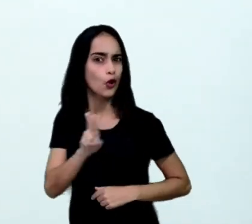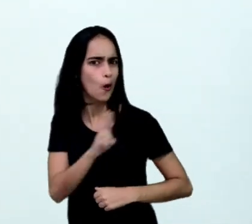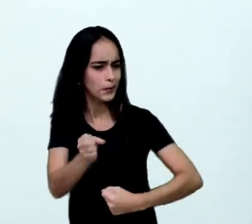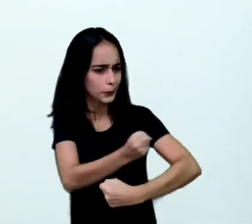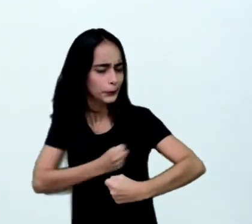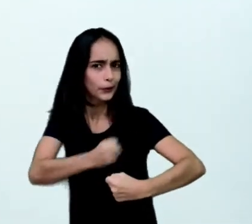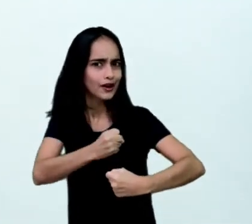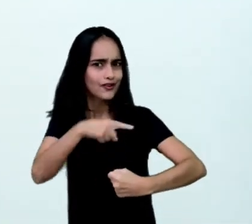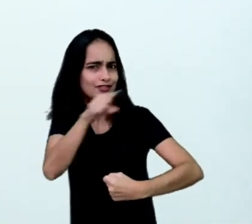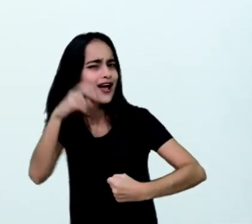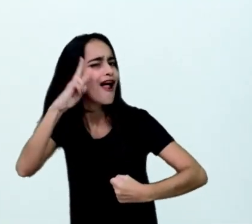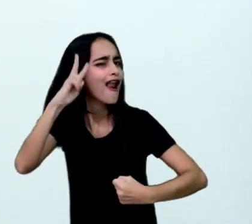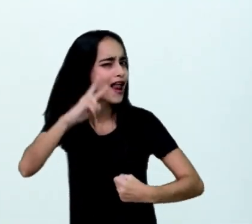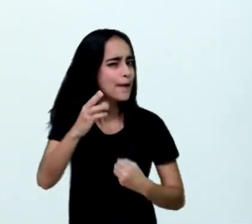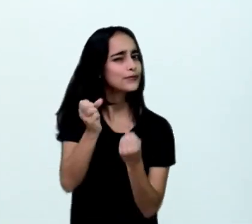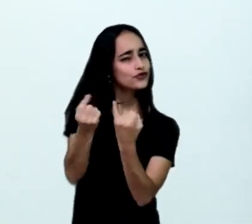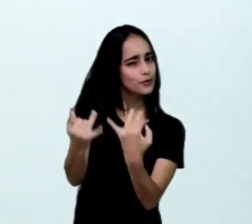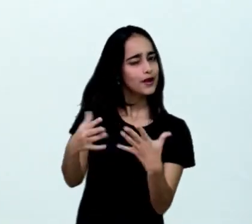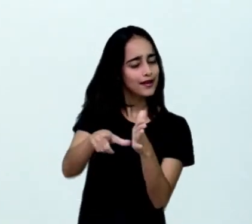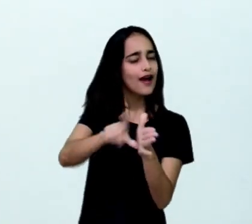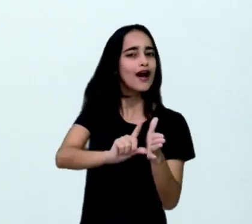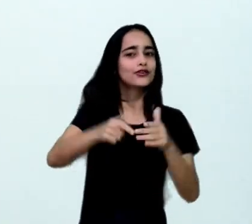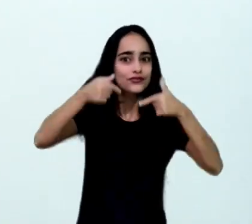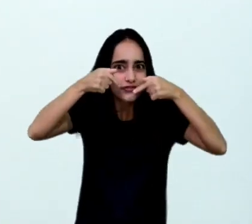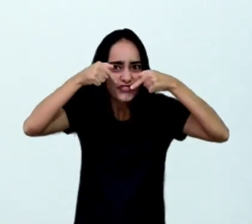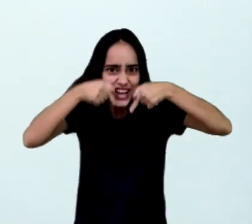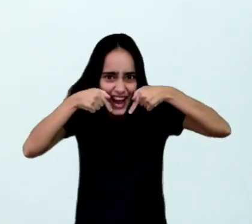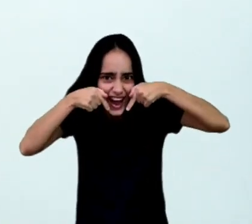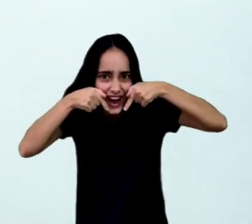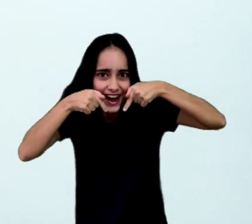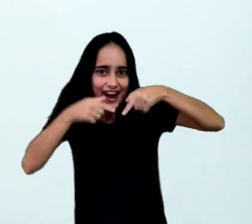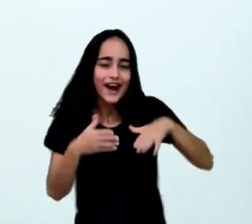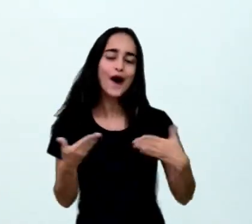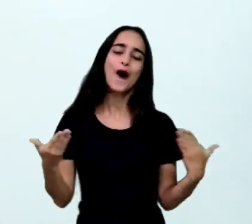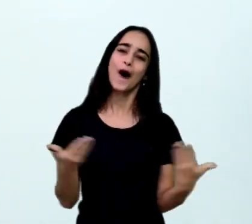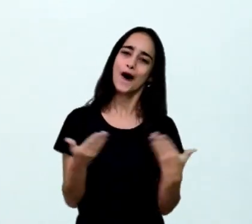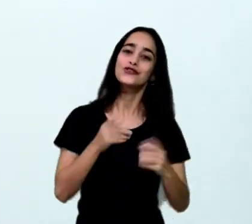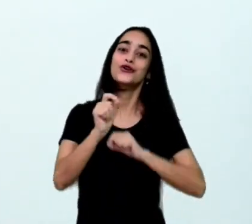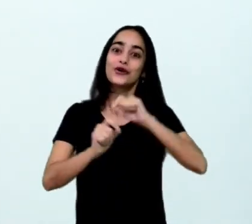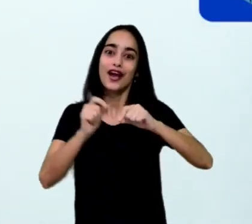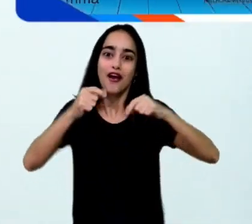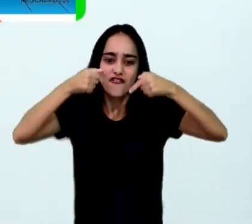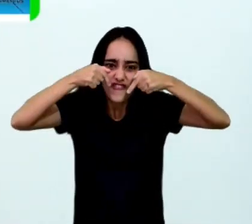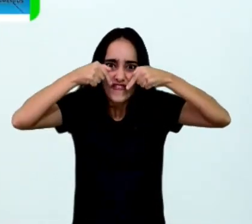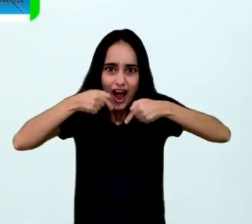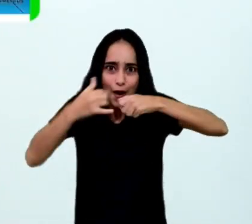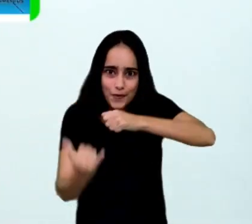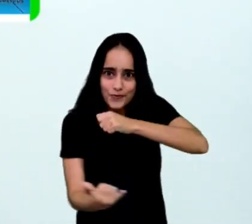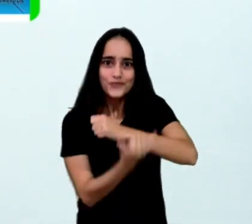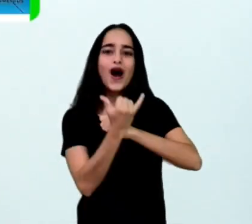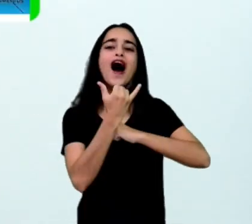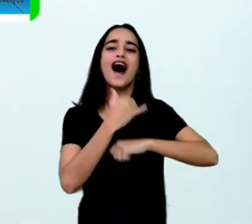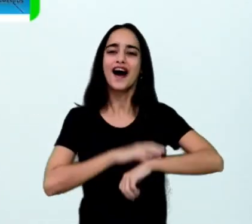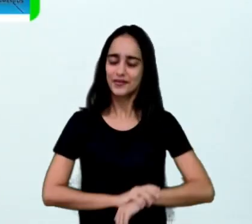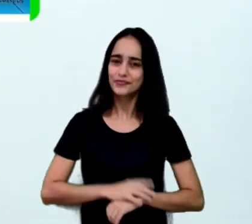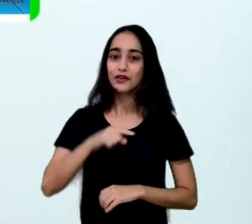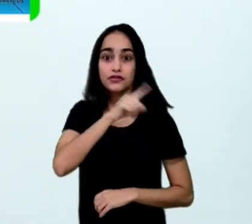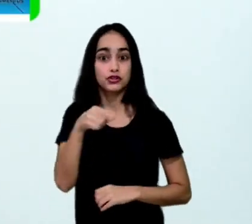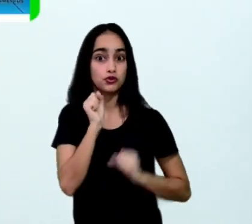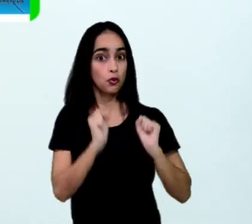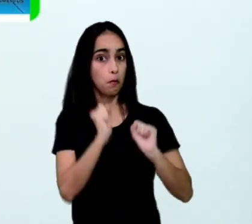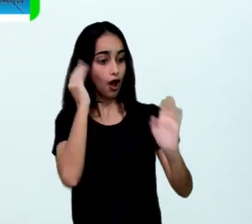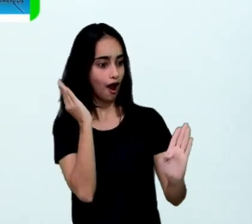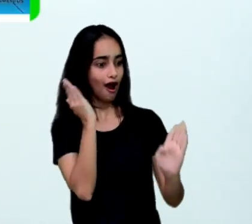Pois é! O nome da nossa receita hoje é Vampiro Enganado. E você pode encontrá-la no livro de